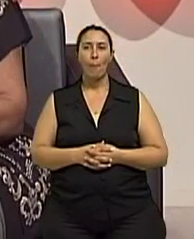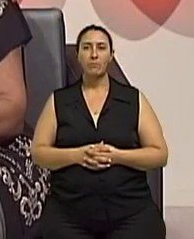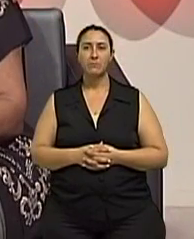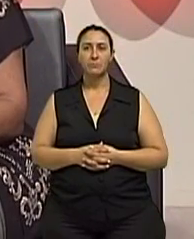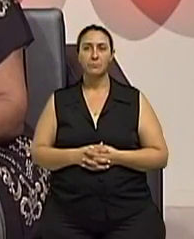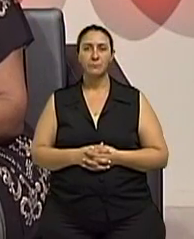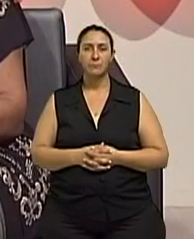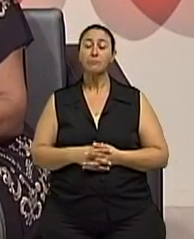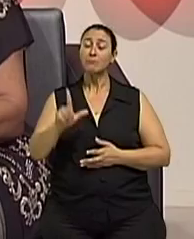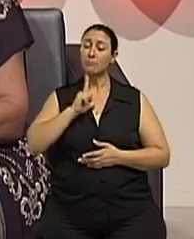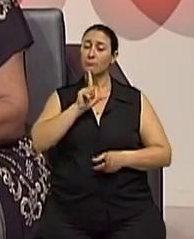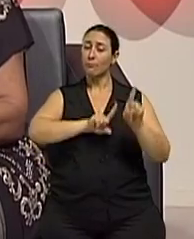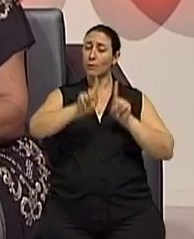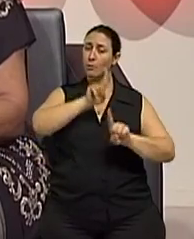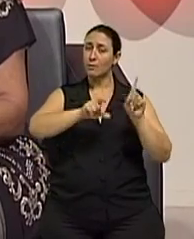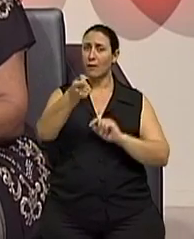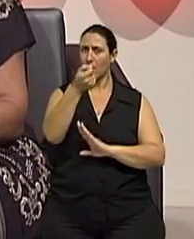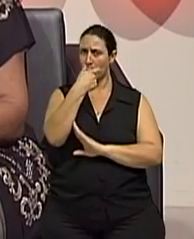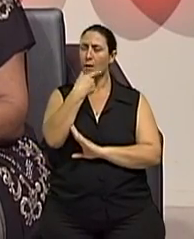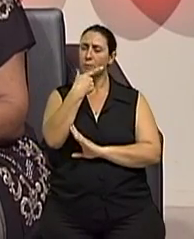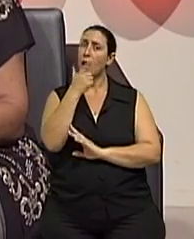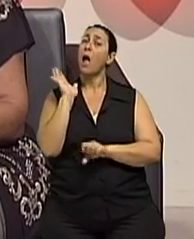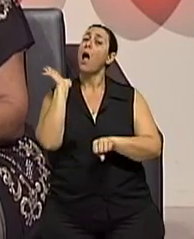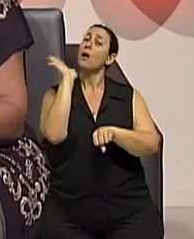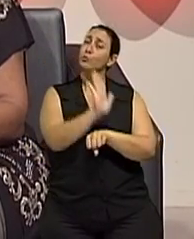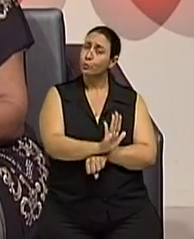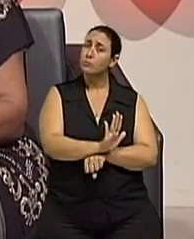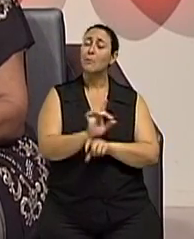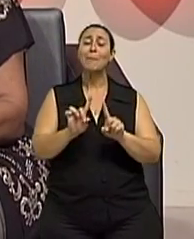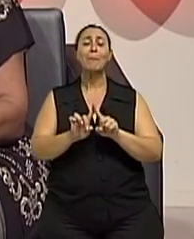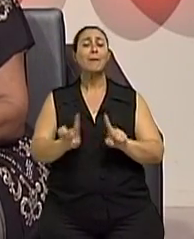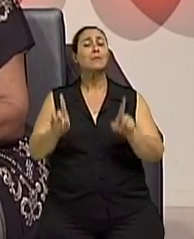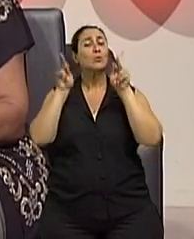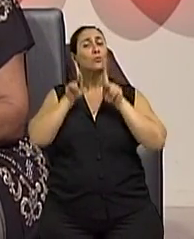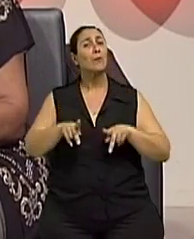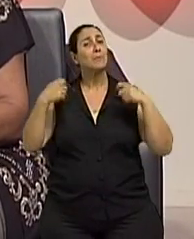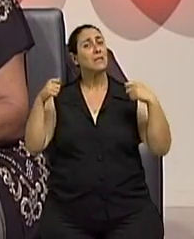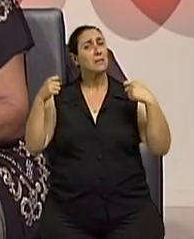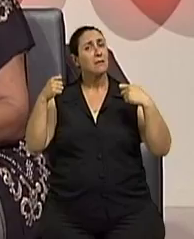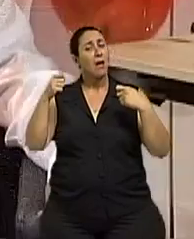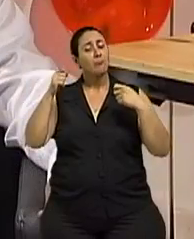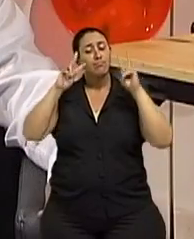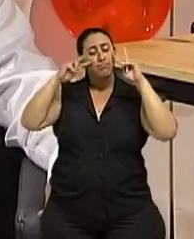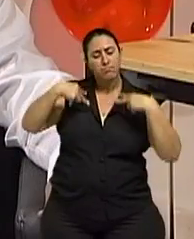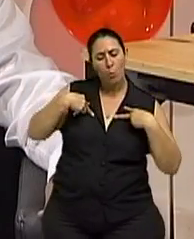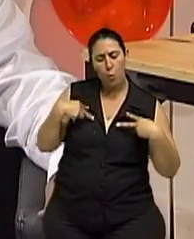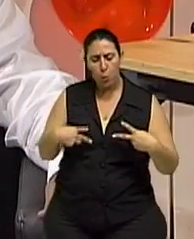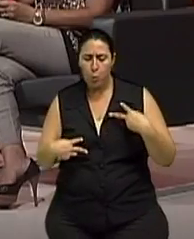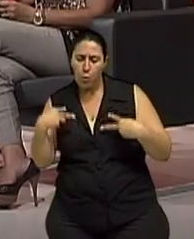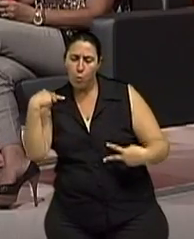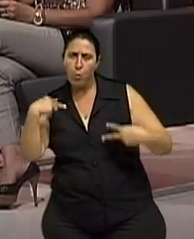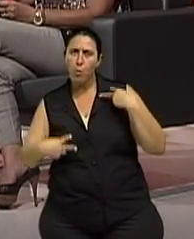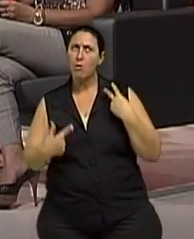E tem remédios que ajudam, mas a pessoa tem que se observar. Concorda comigo, doutor? Tem, tem que Eu acho que